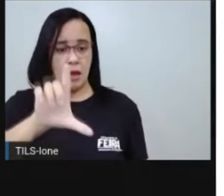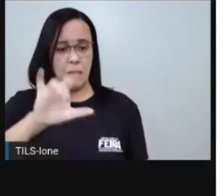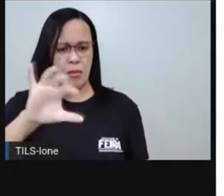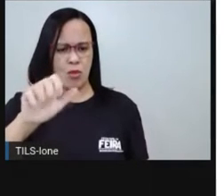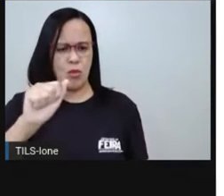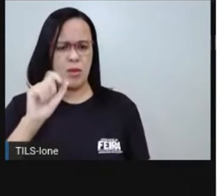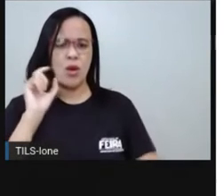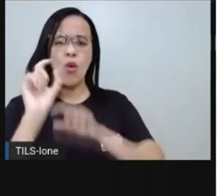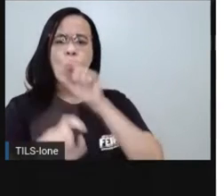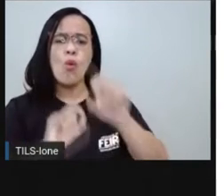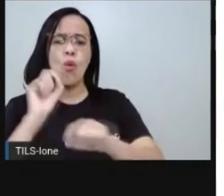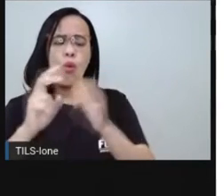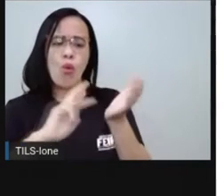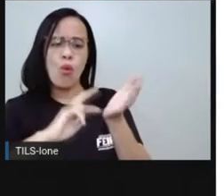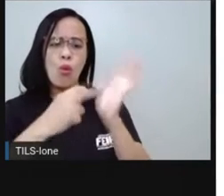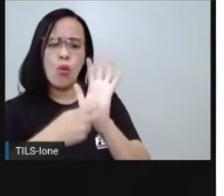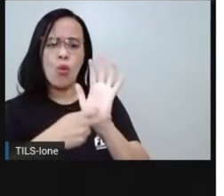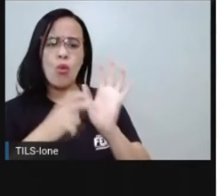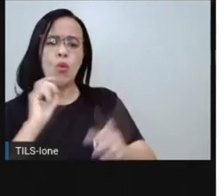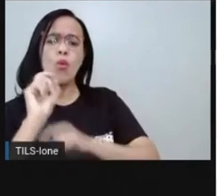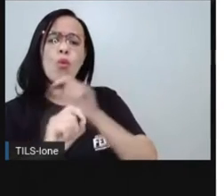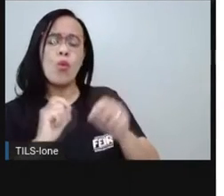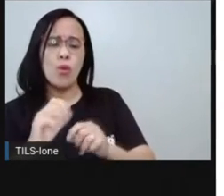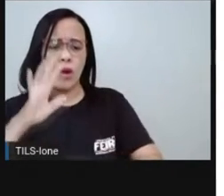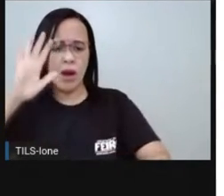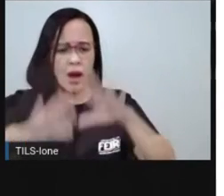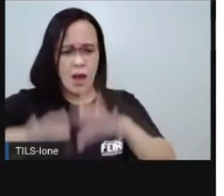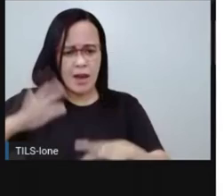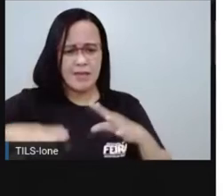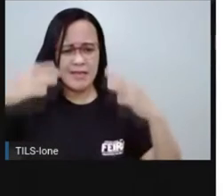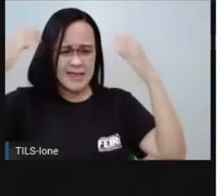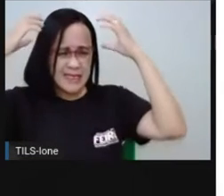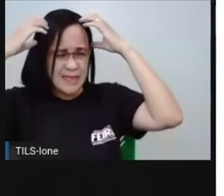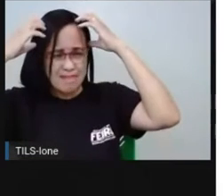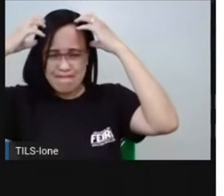E, às vezes, fica aquela confusão na nossa cabeça.